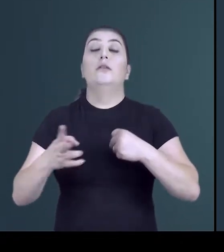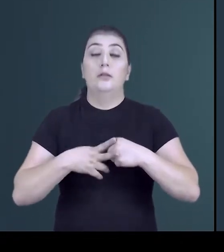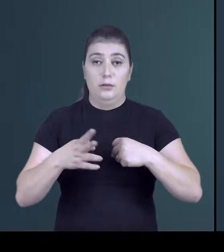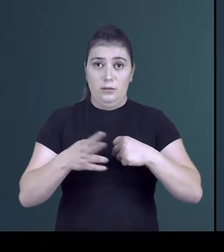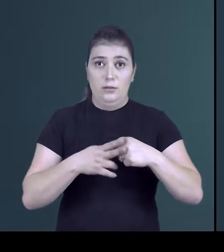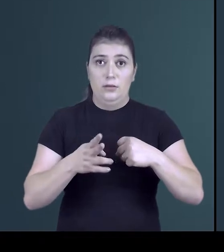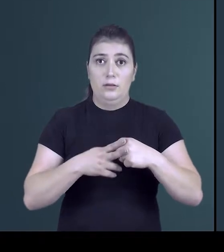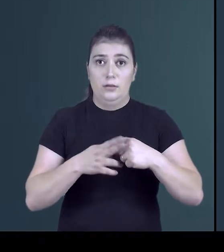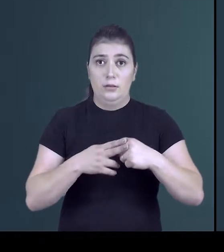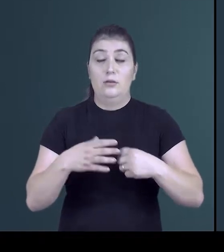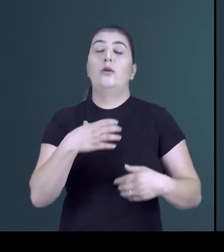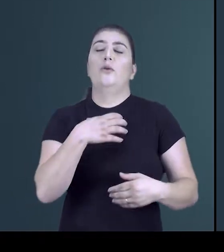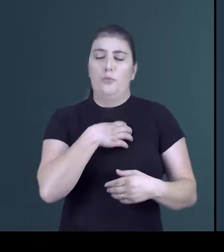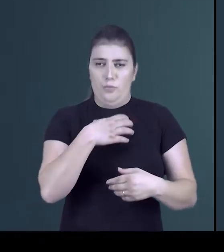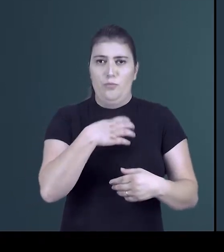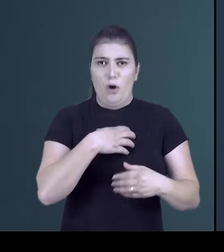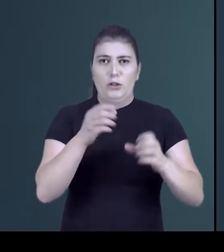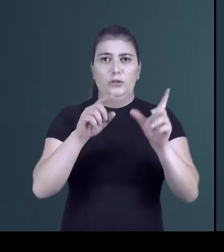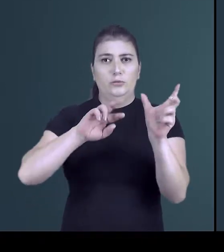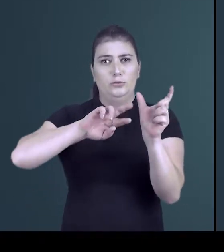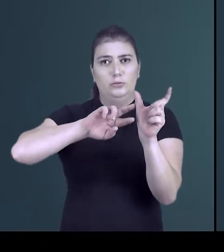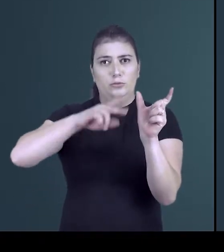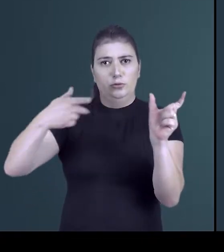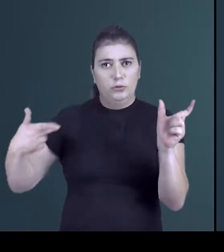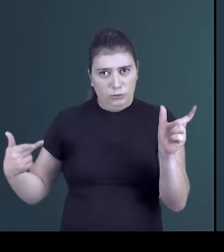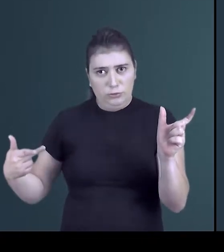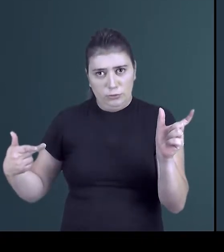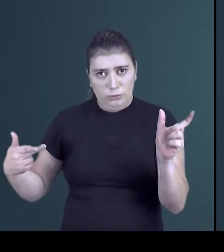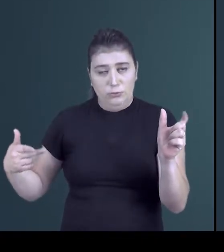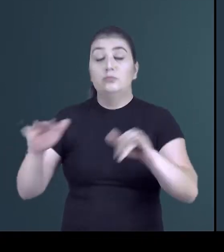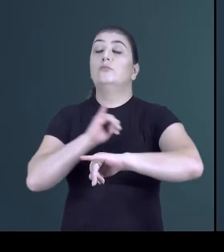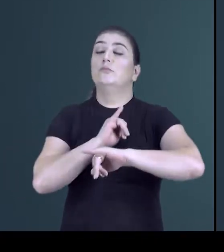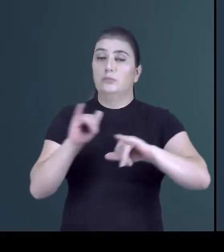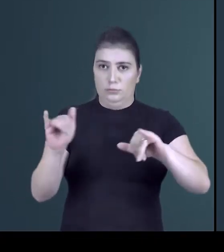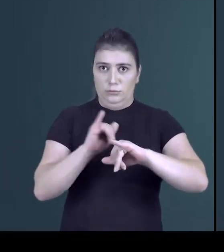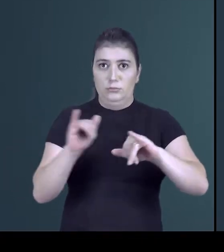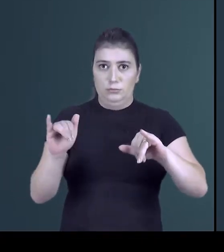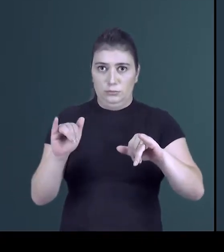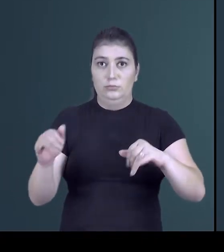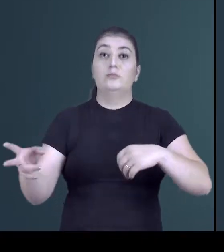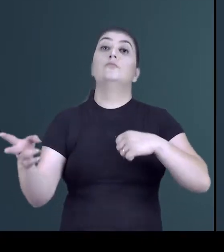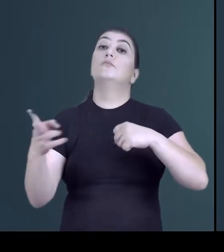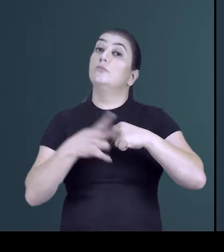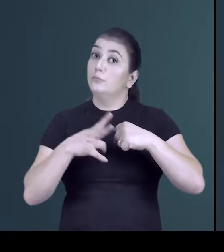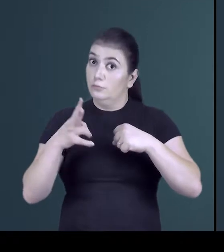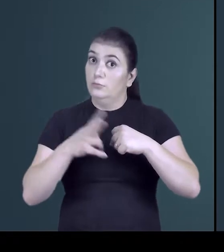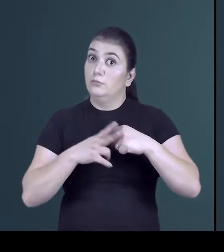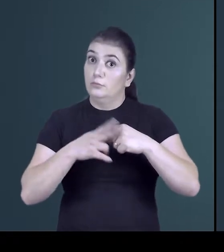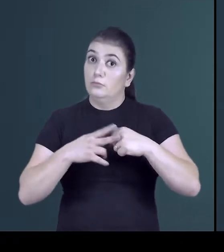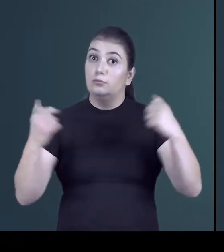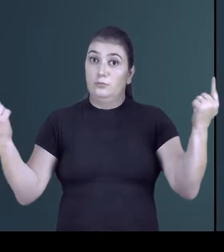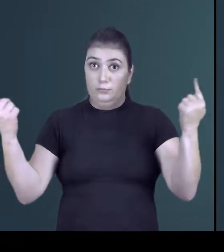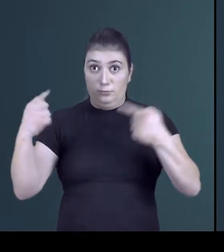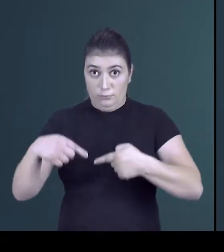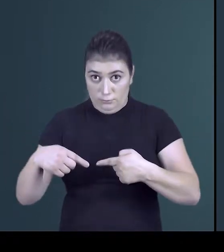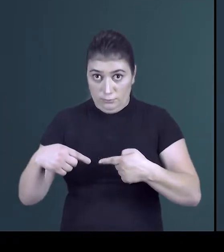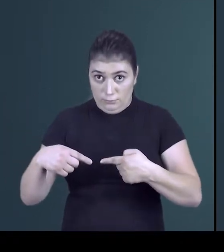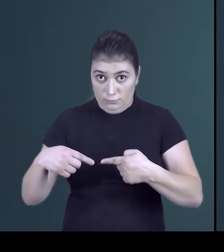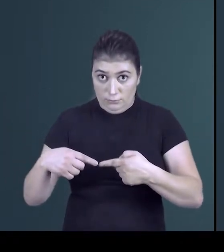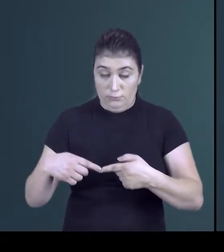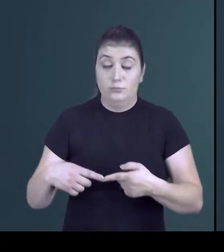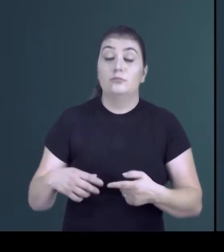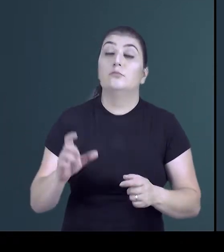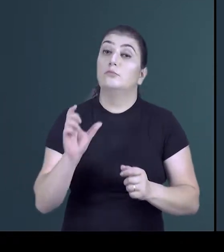Eu estou dando um modo, uma característica, uma informação a esse verbo. Contrariamente.